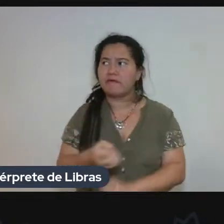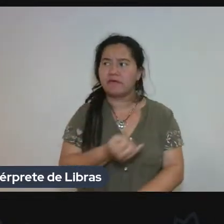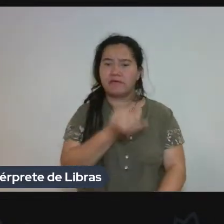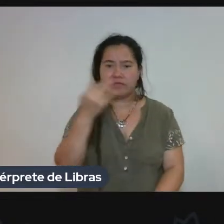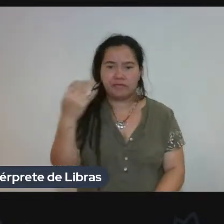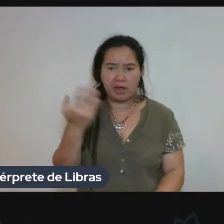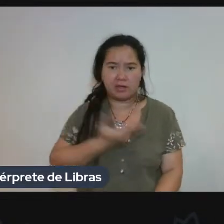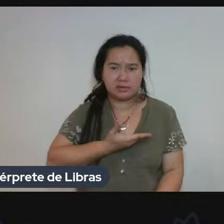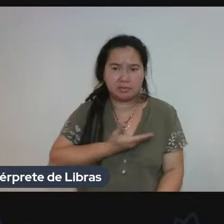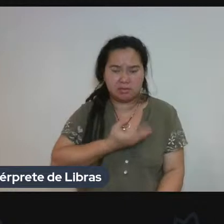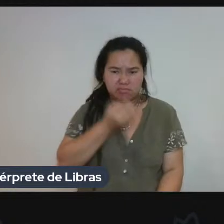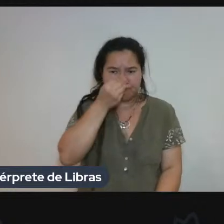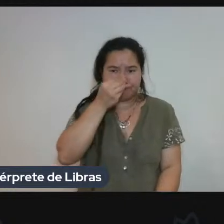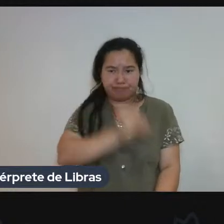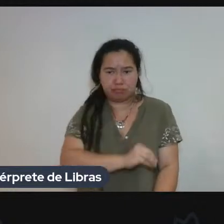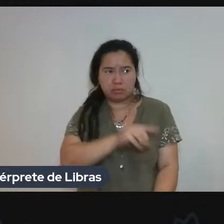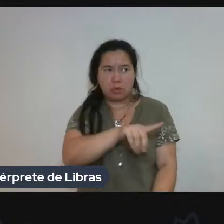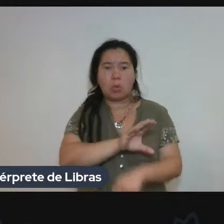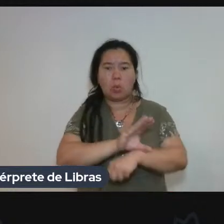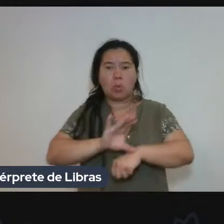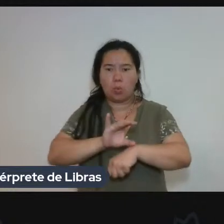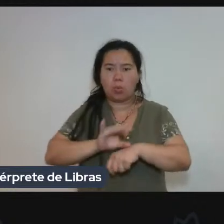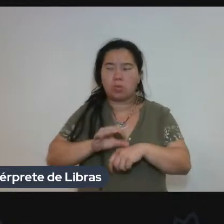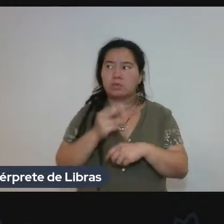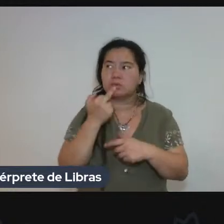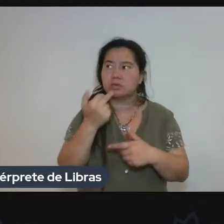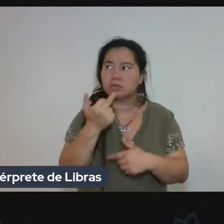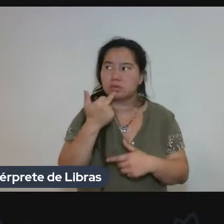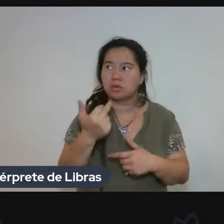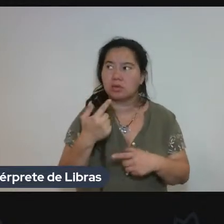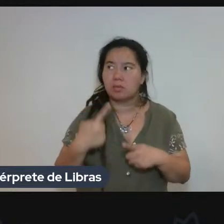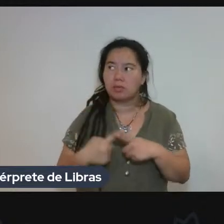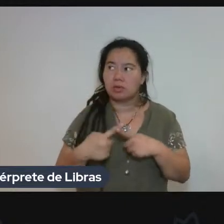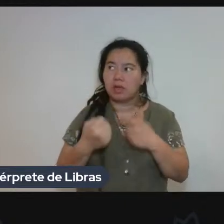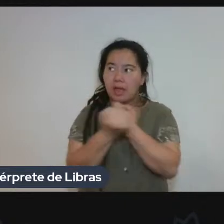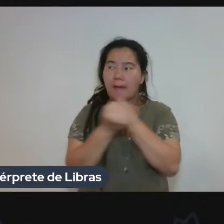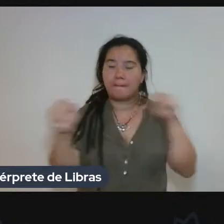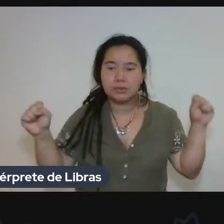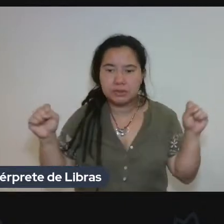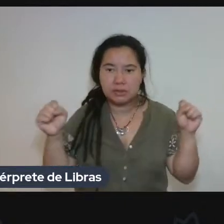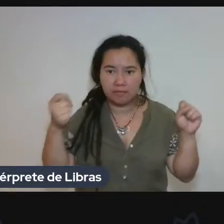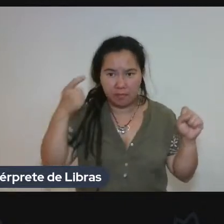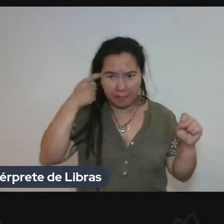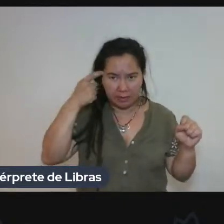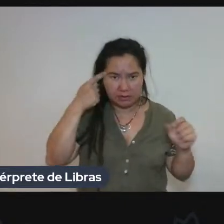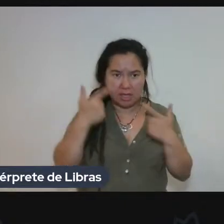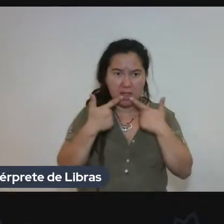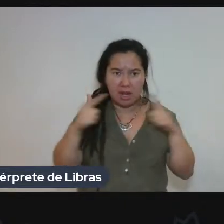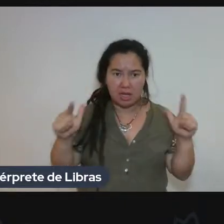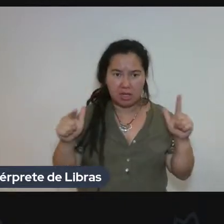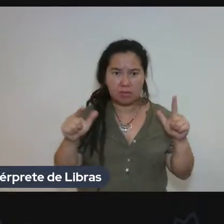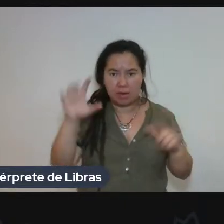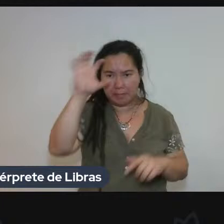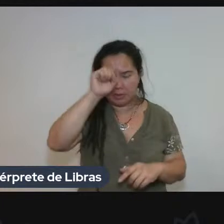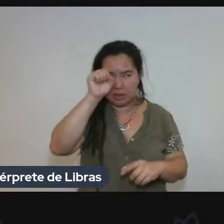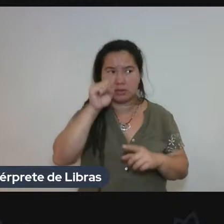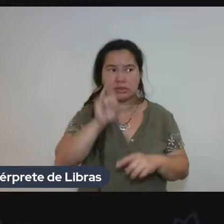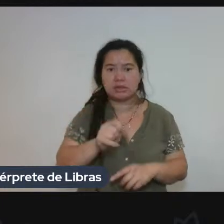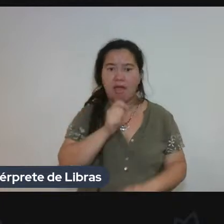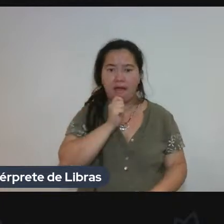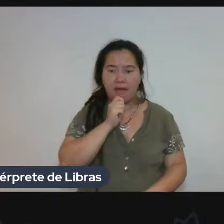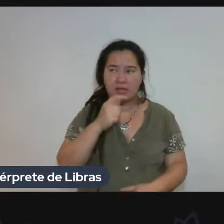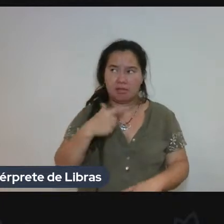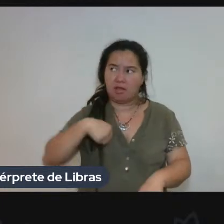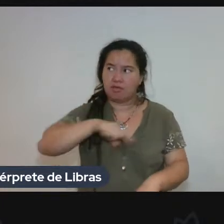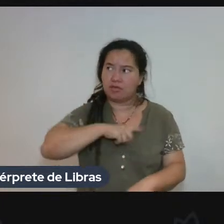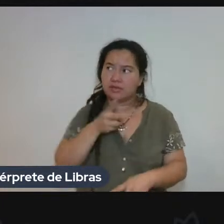idiomas, justamente porque é impossível você tentar na língua que você está aprendendo se você não tem domínio nela, né? A tradução acontece